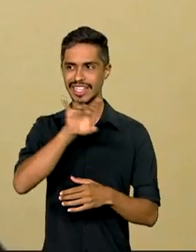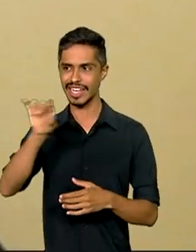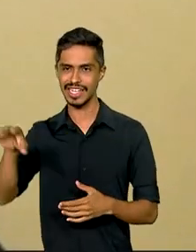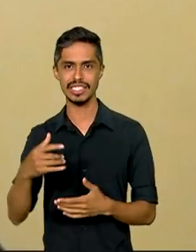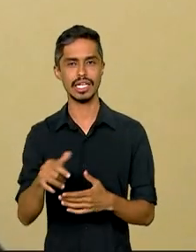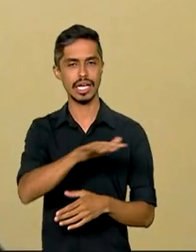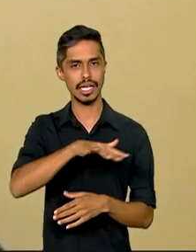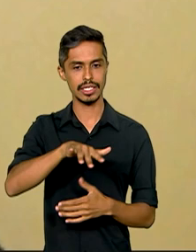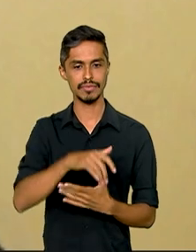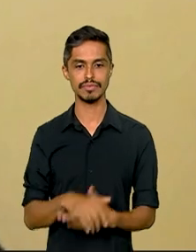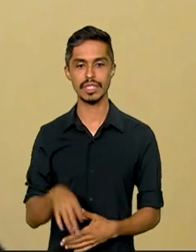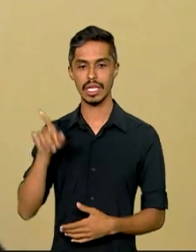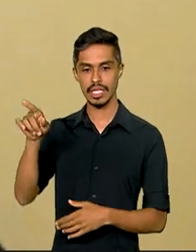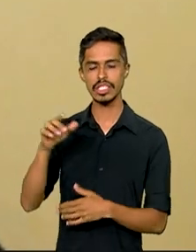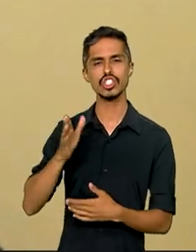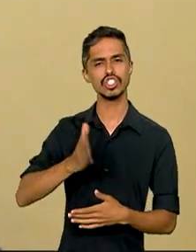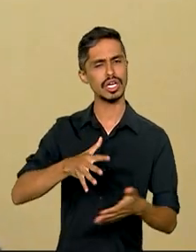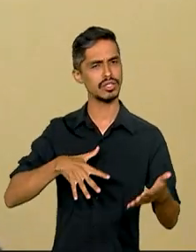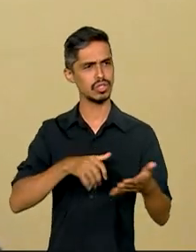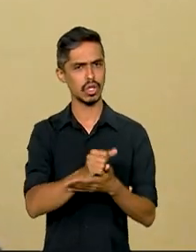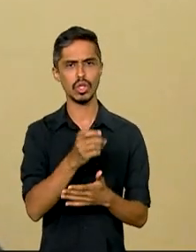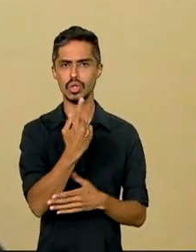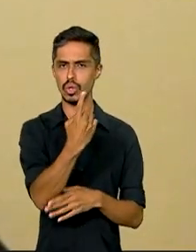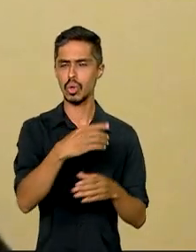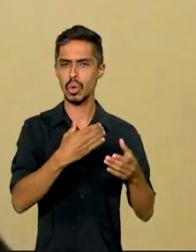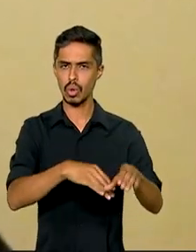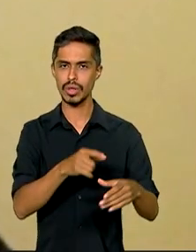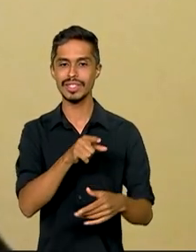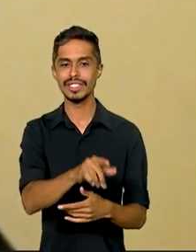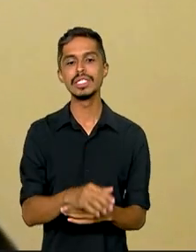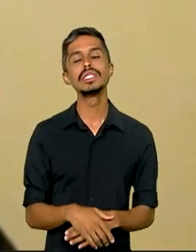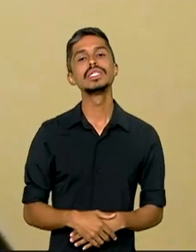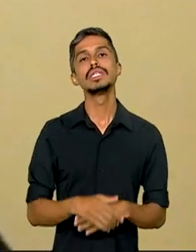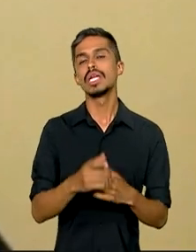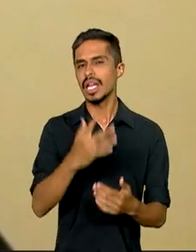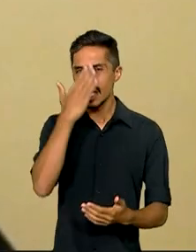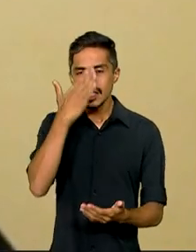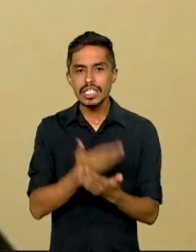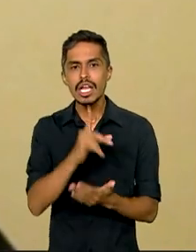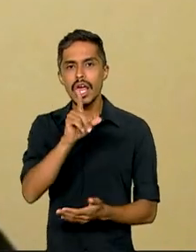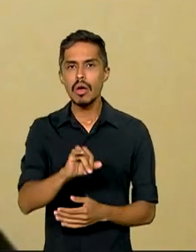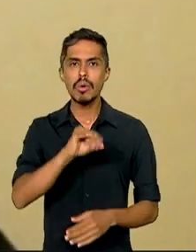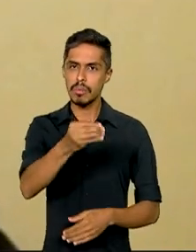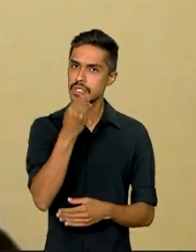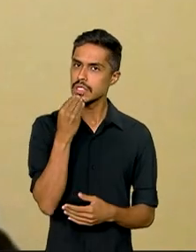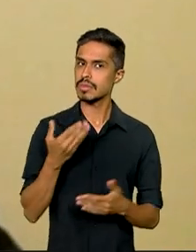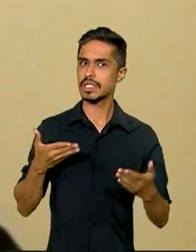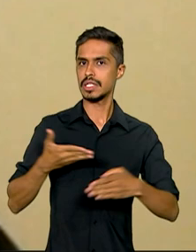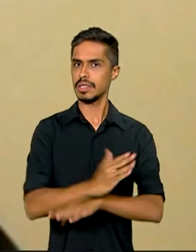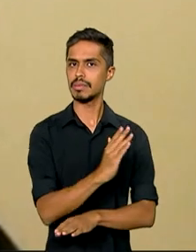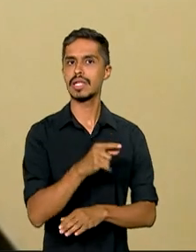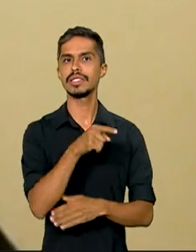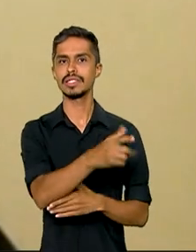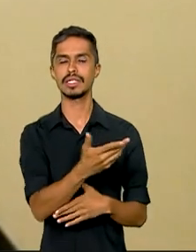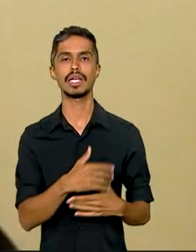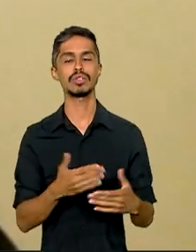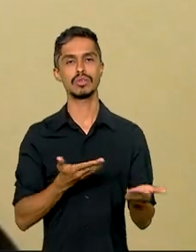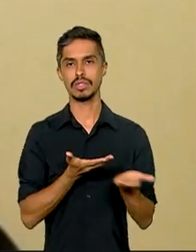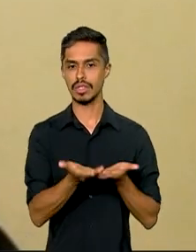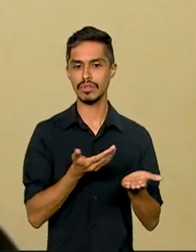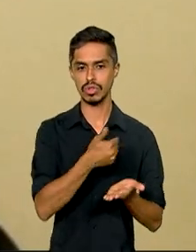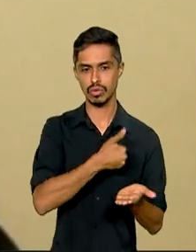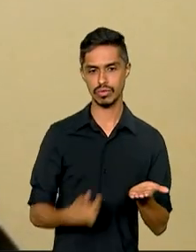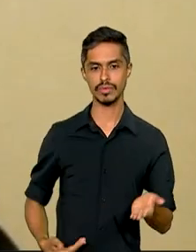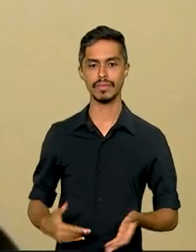Bahia já se inscreveu no concurso. Ele acredita ser uma grande chance de entrar para o serviço público. Uma